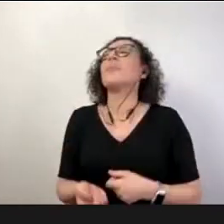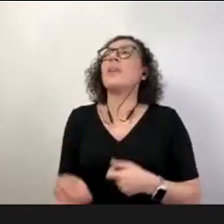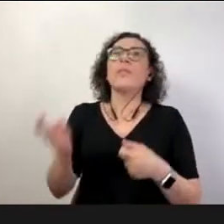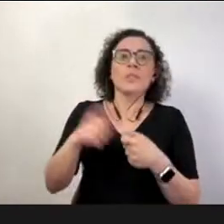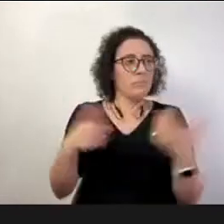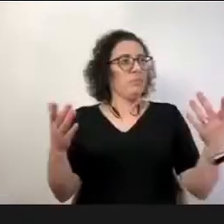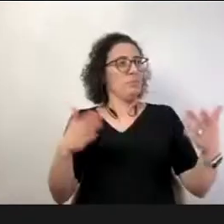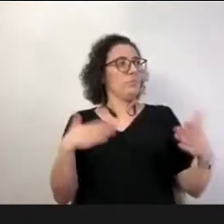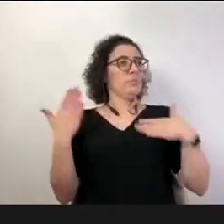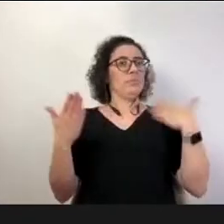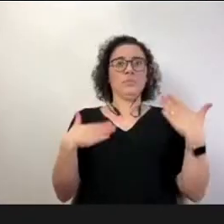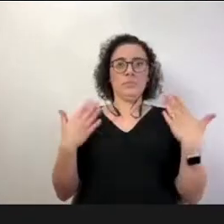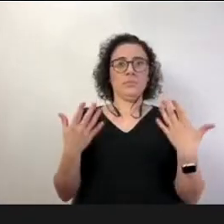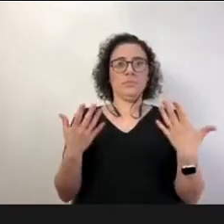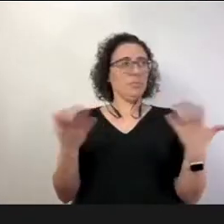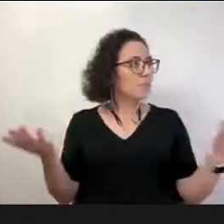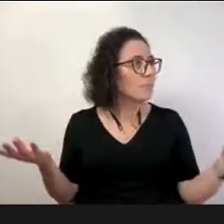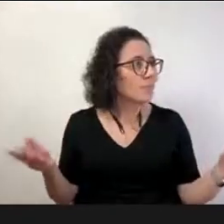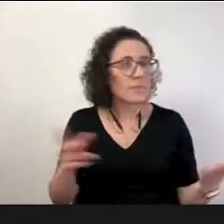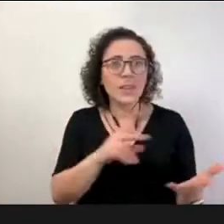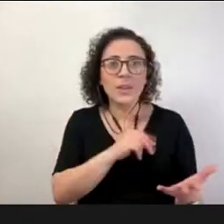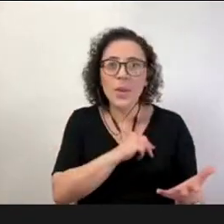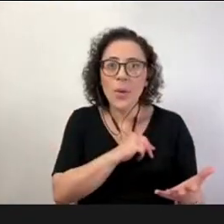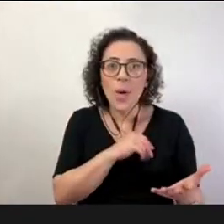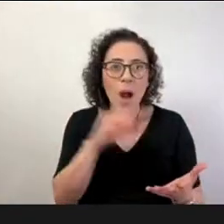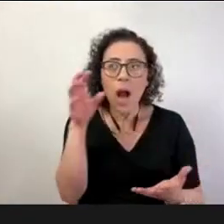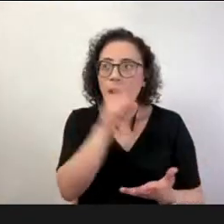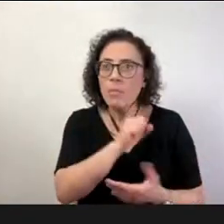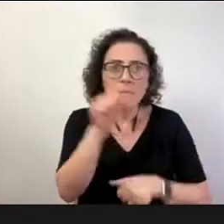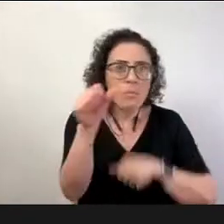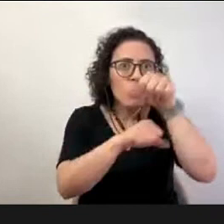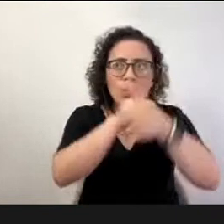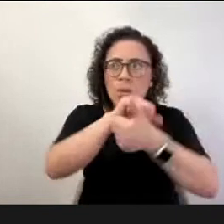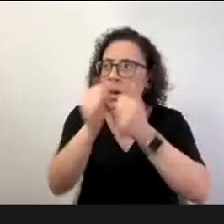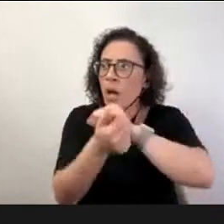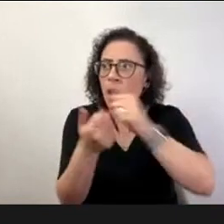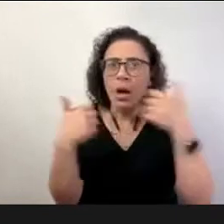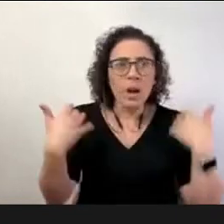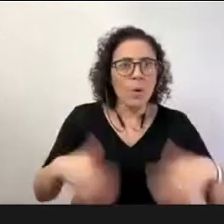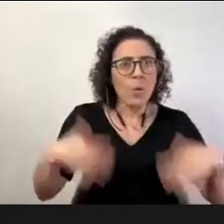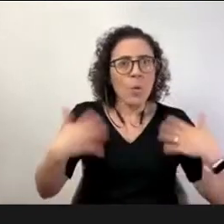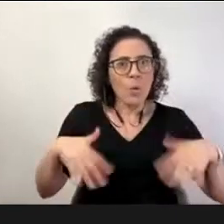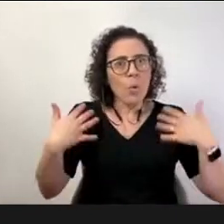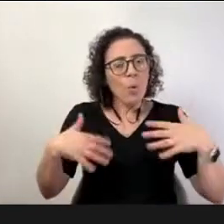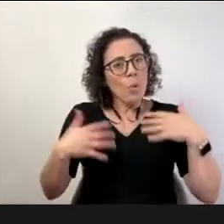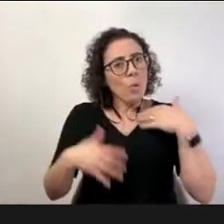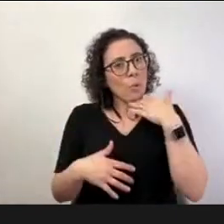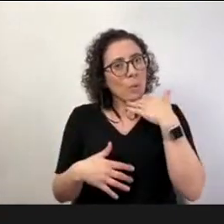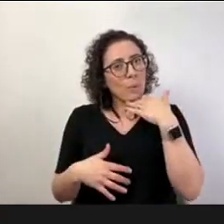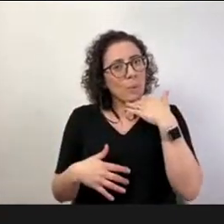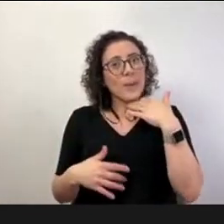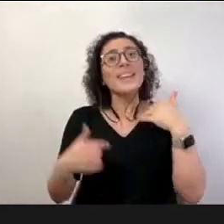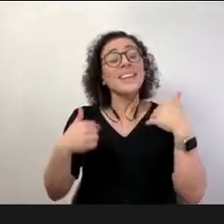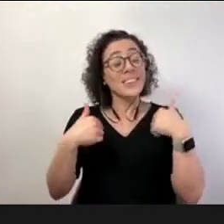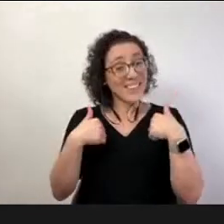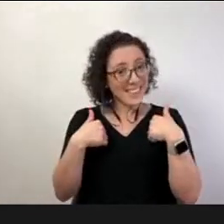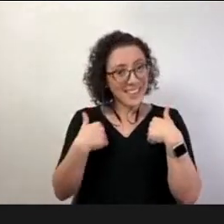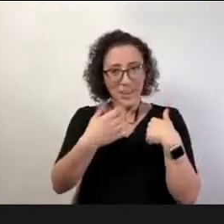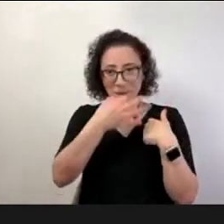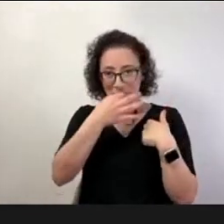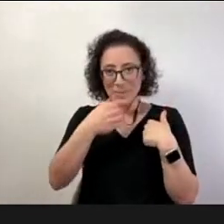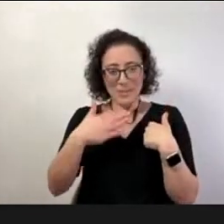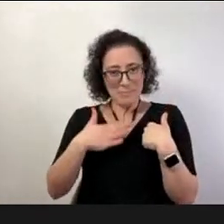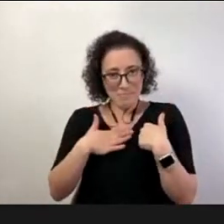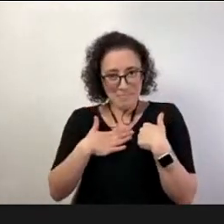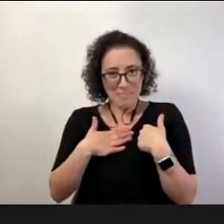emergencial urgente como vocês colocam aqui então eu estou colocando também dessa vista do meu ponto né que